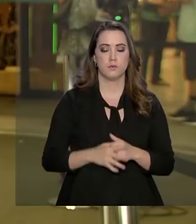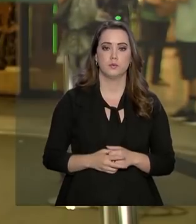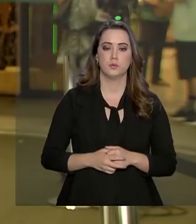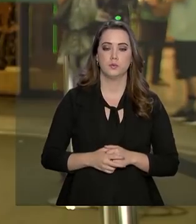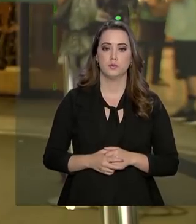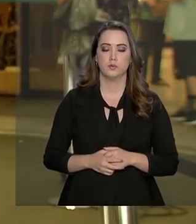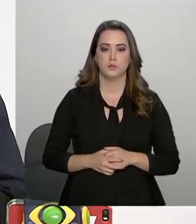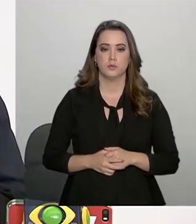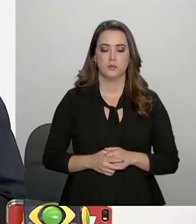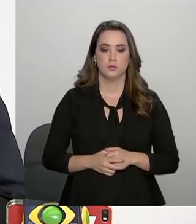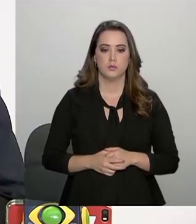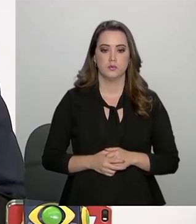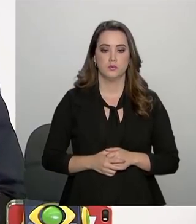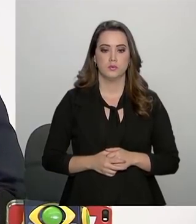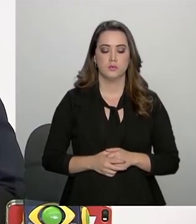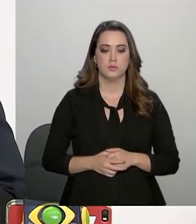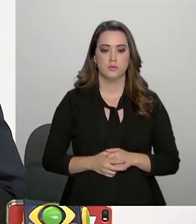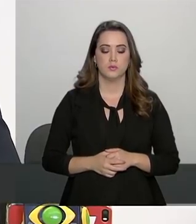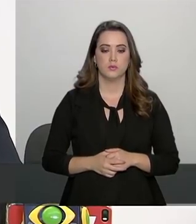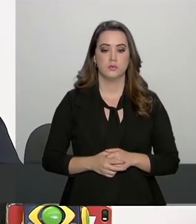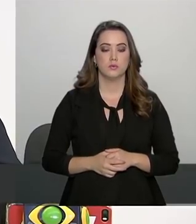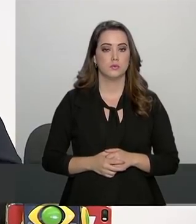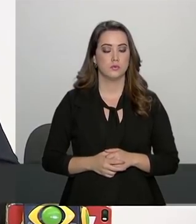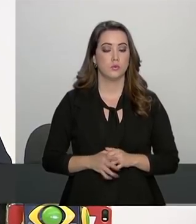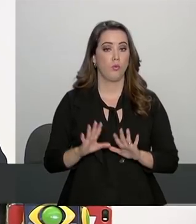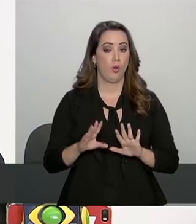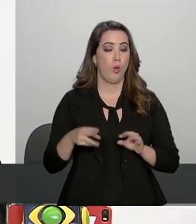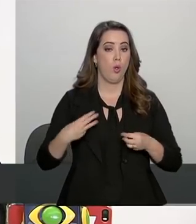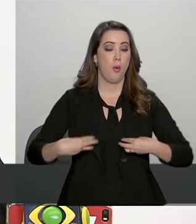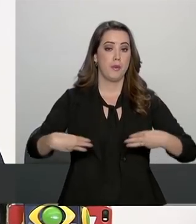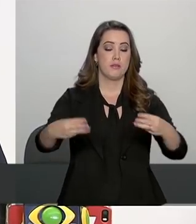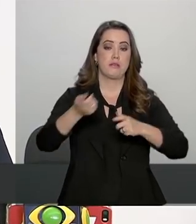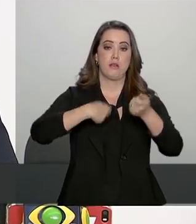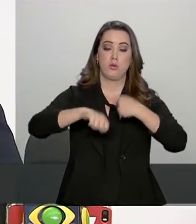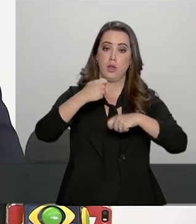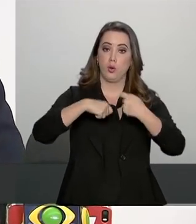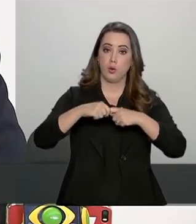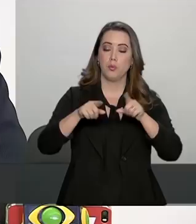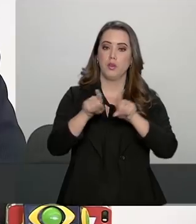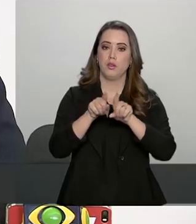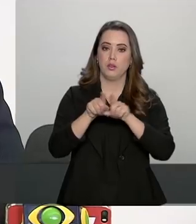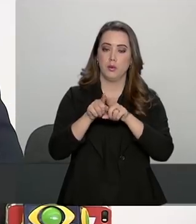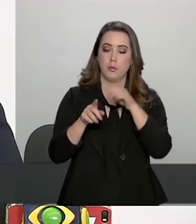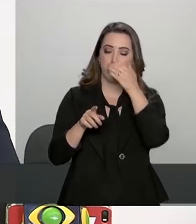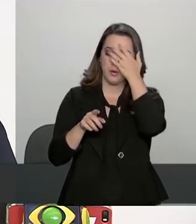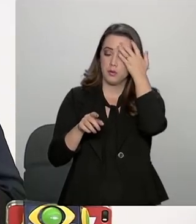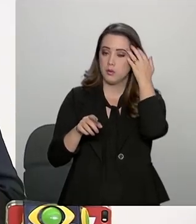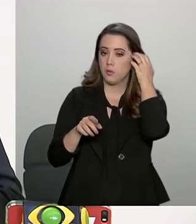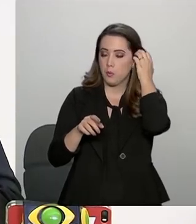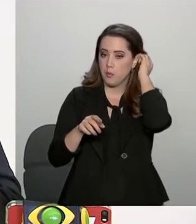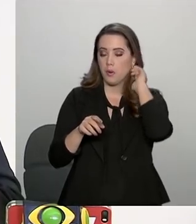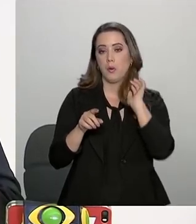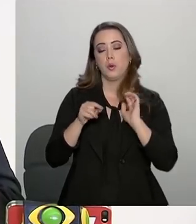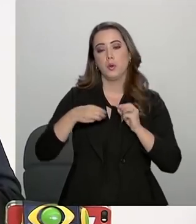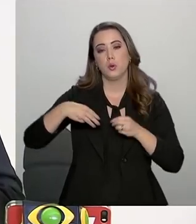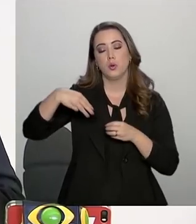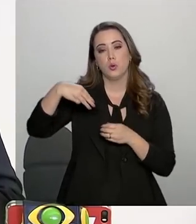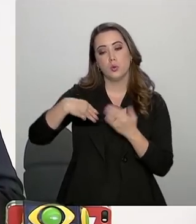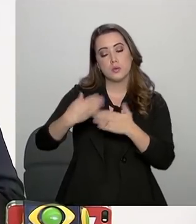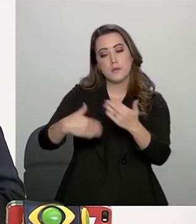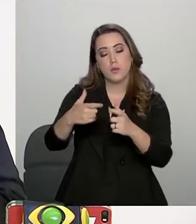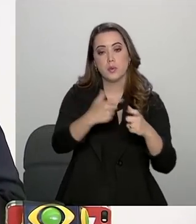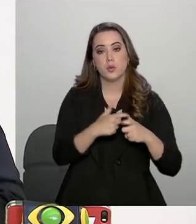O Ministério da Economia e do Desenvolvimento Regional disponibilizaram o valor de R$